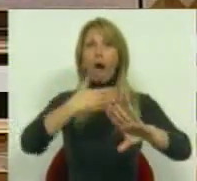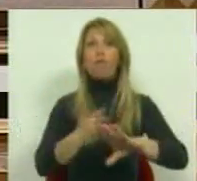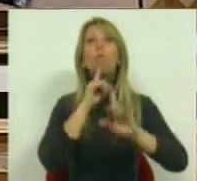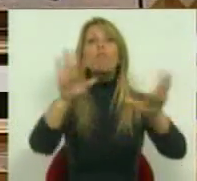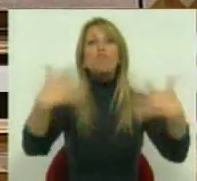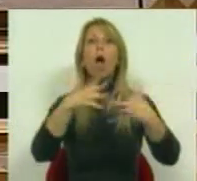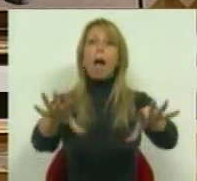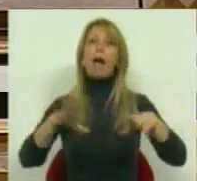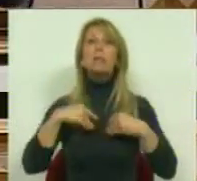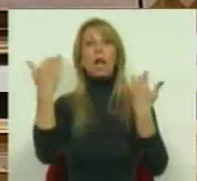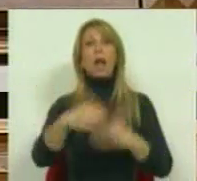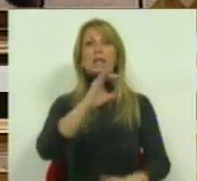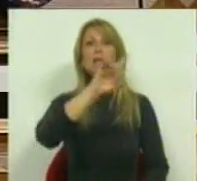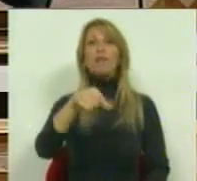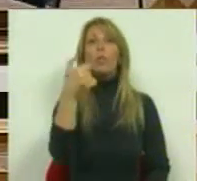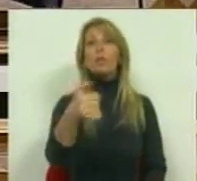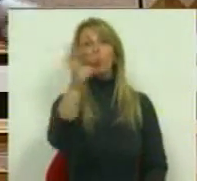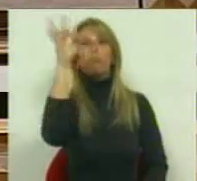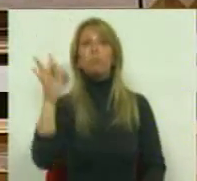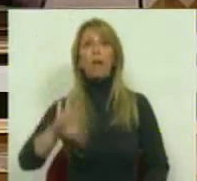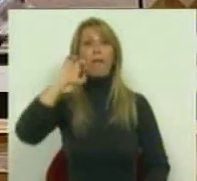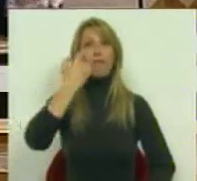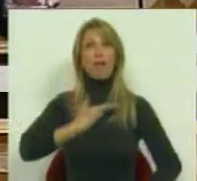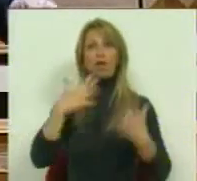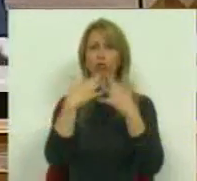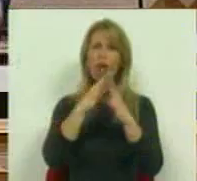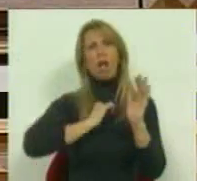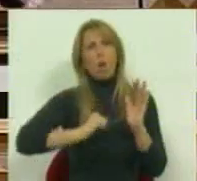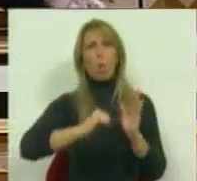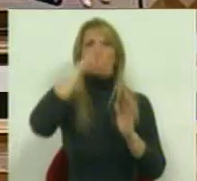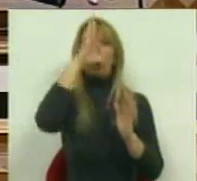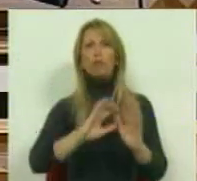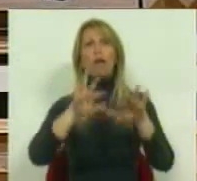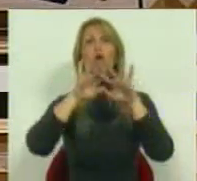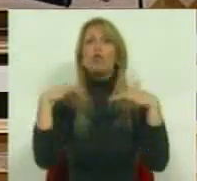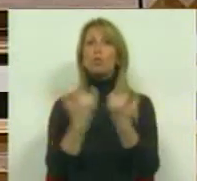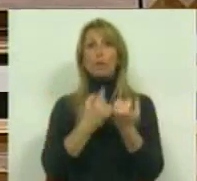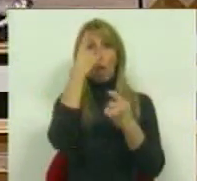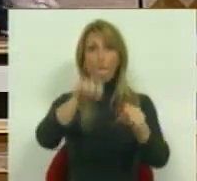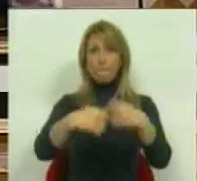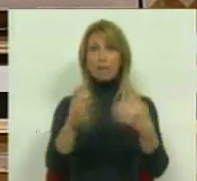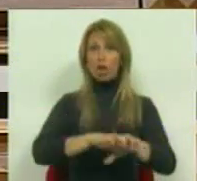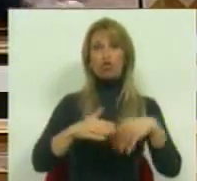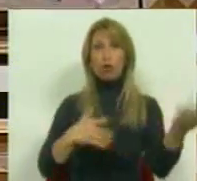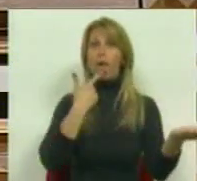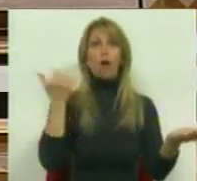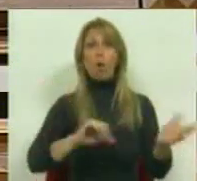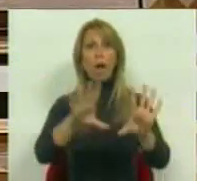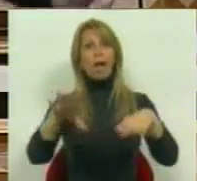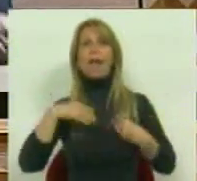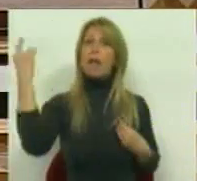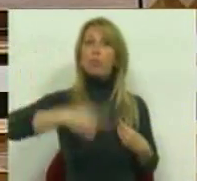limitação de 0,5% de déficit estrutural. Isso é contra o Estado Social, um Partido de Esquerda não pode aceitar uma